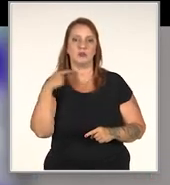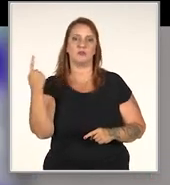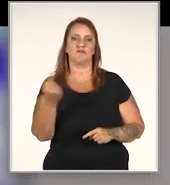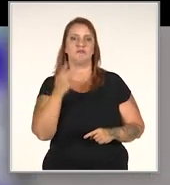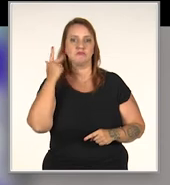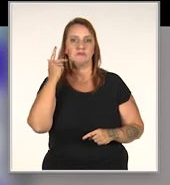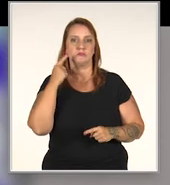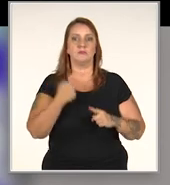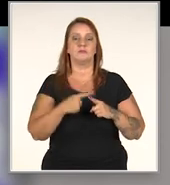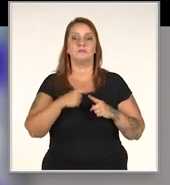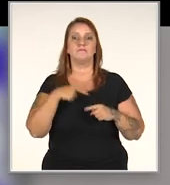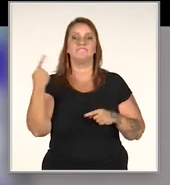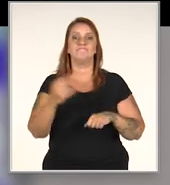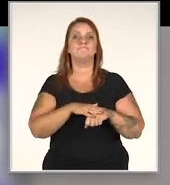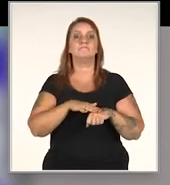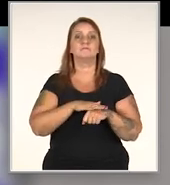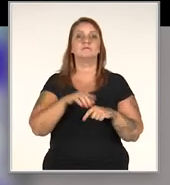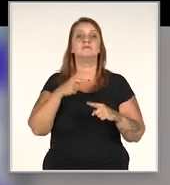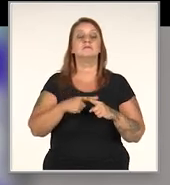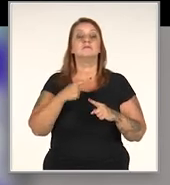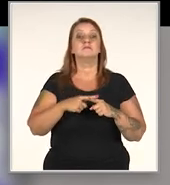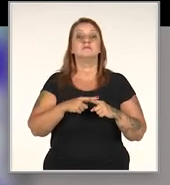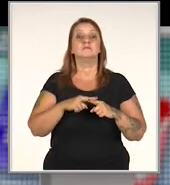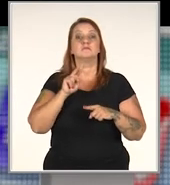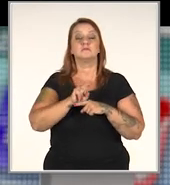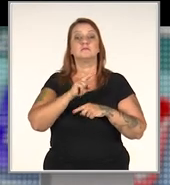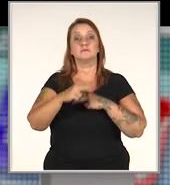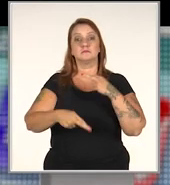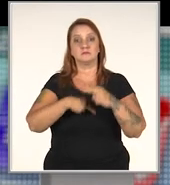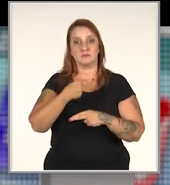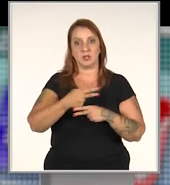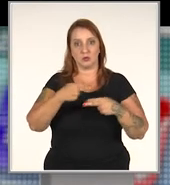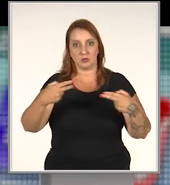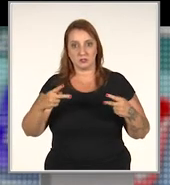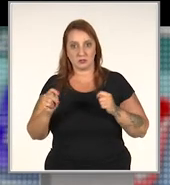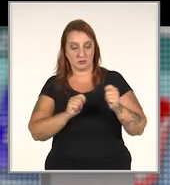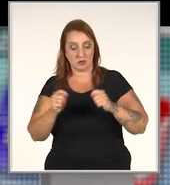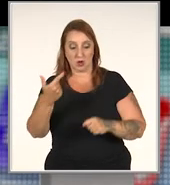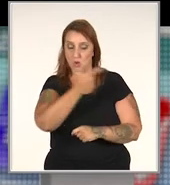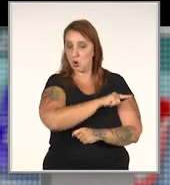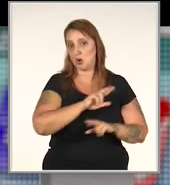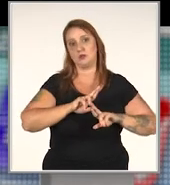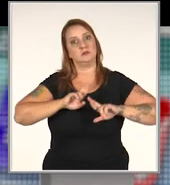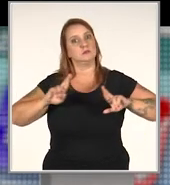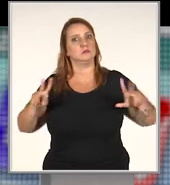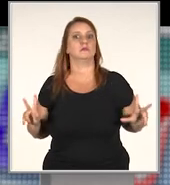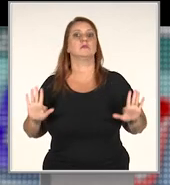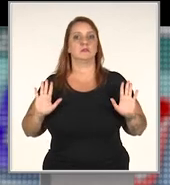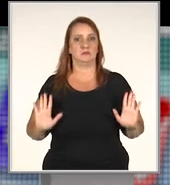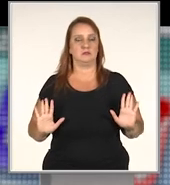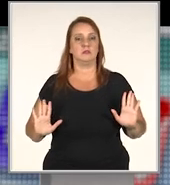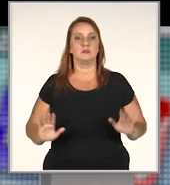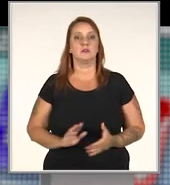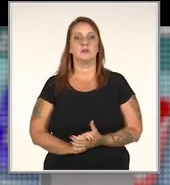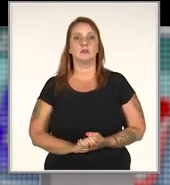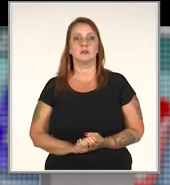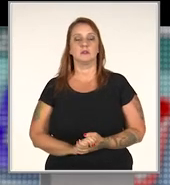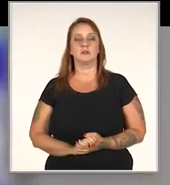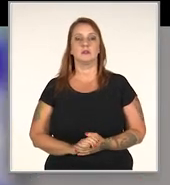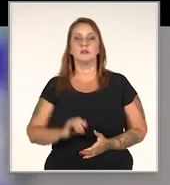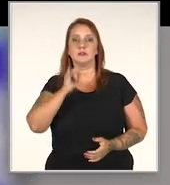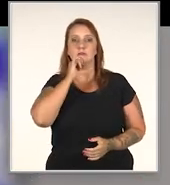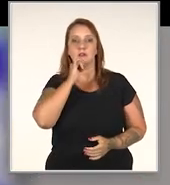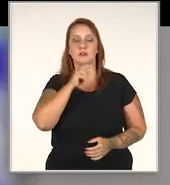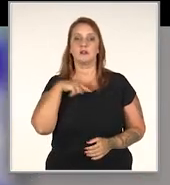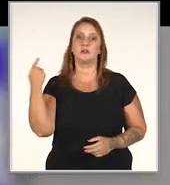dúvida muito comum e é até bom a gente conversar aqui, porque sustentabilidade é uma coisa e a economia pode ser outra, né?